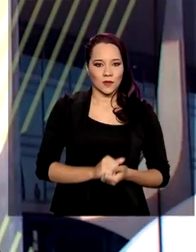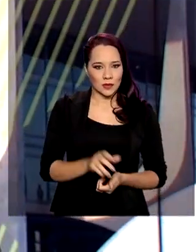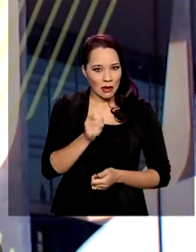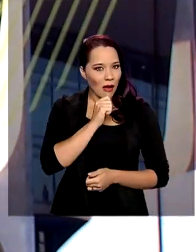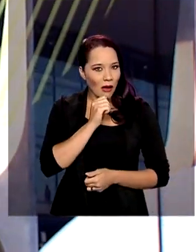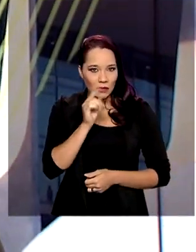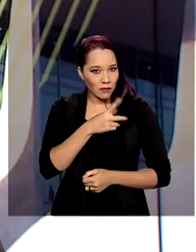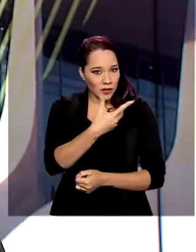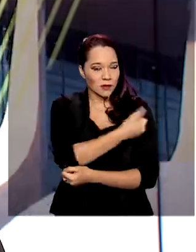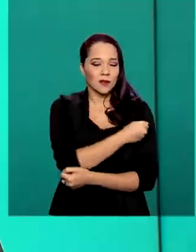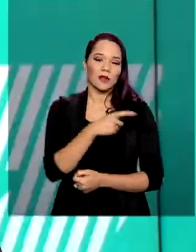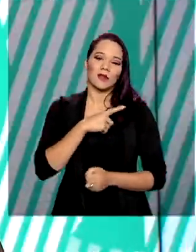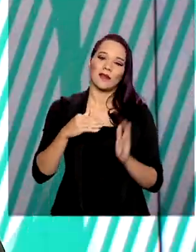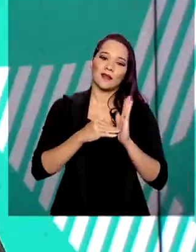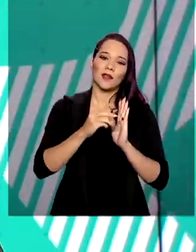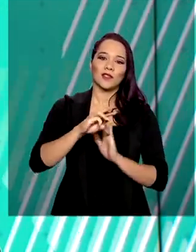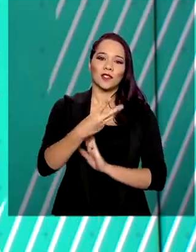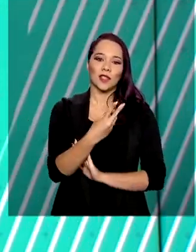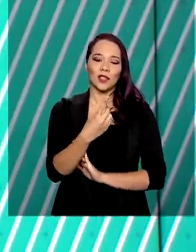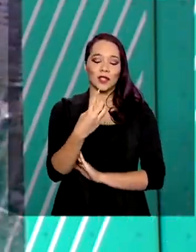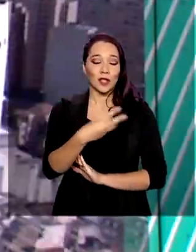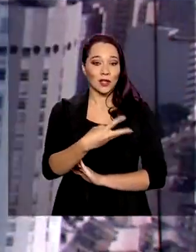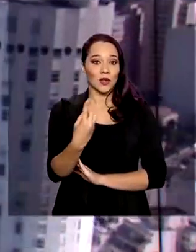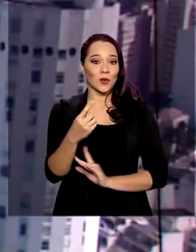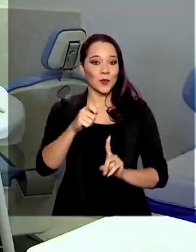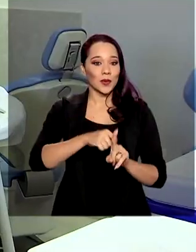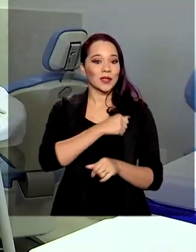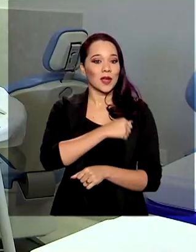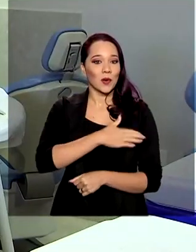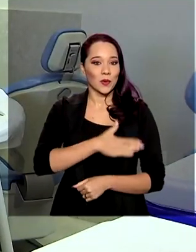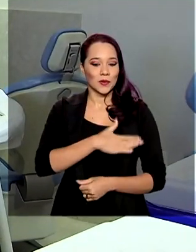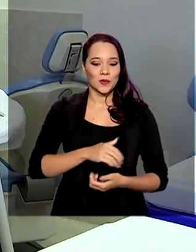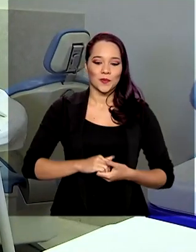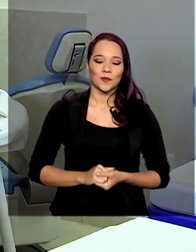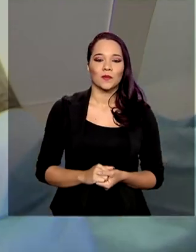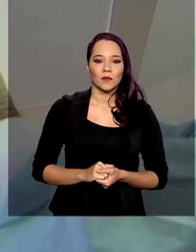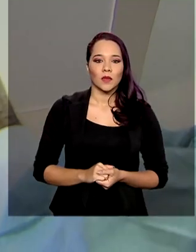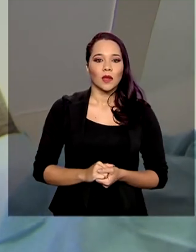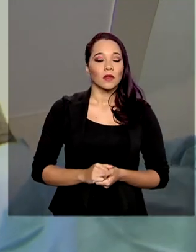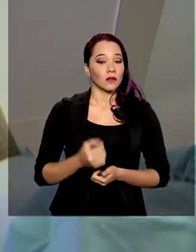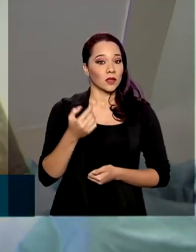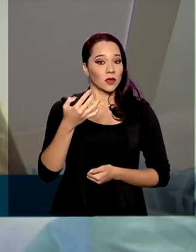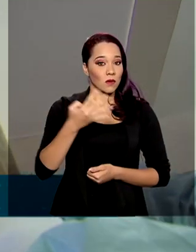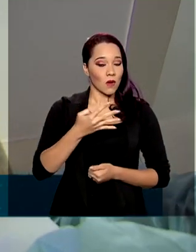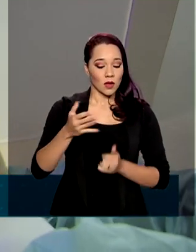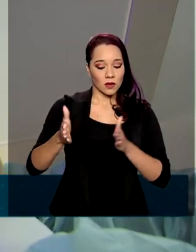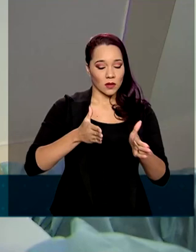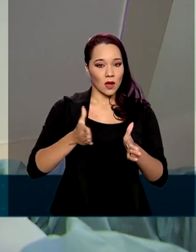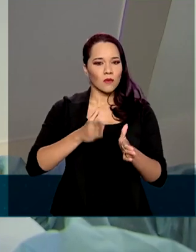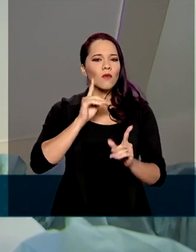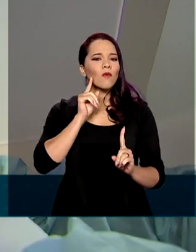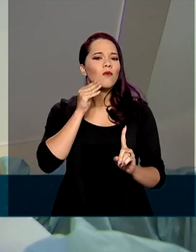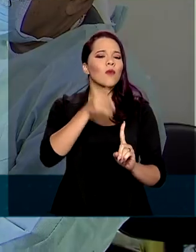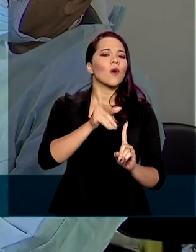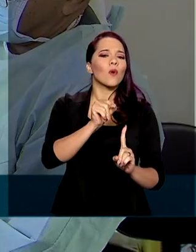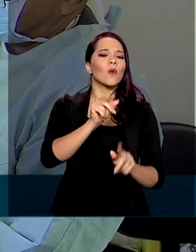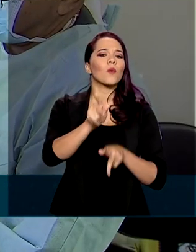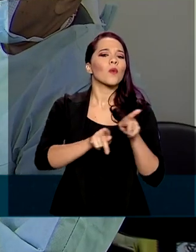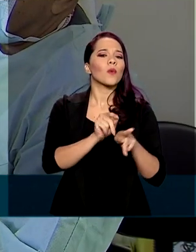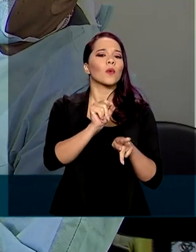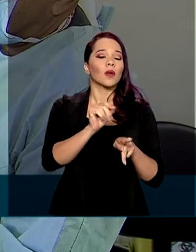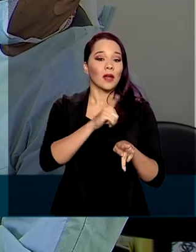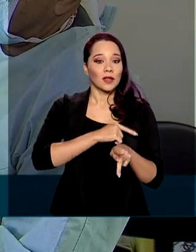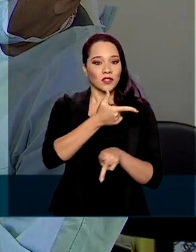não se vacinou tem até o dia 31 de agosto. Nessa quarta etapa, o público-alvo é de 20